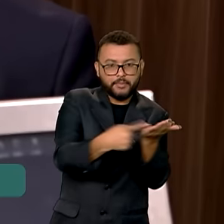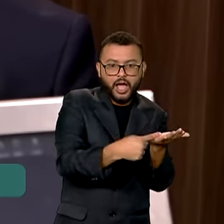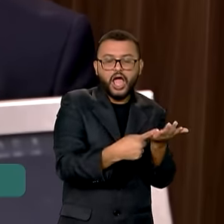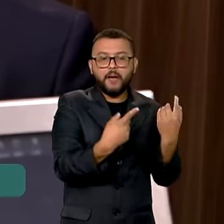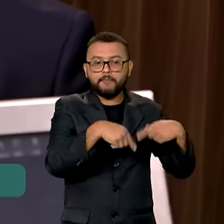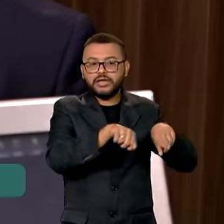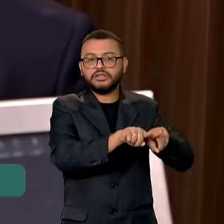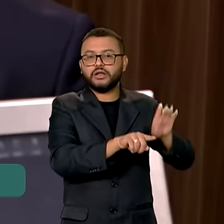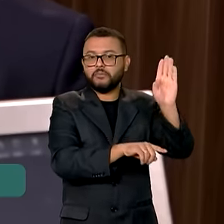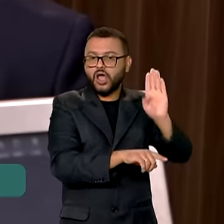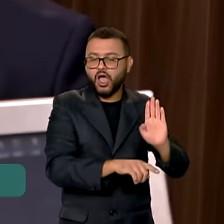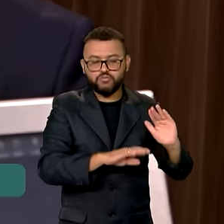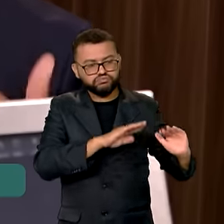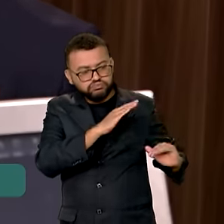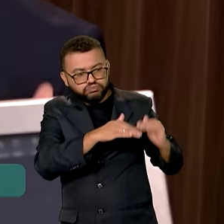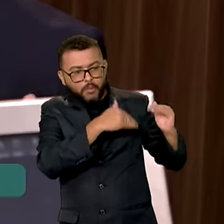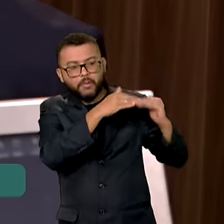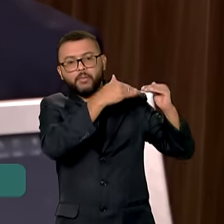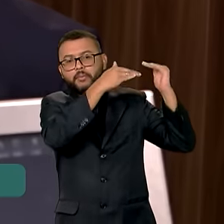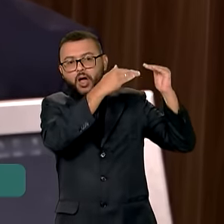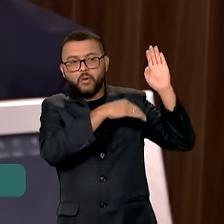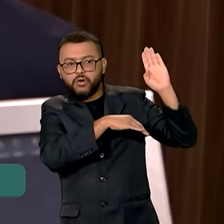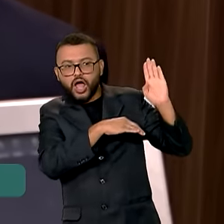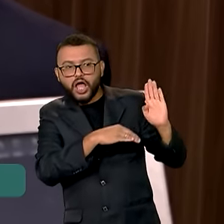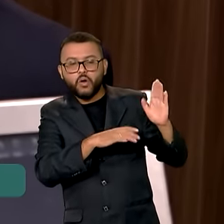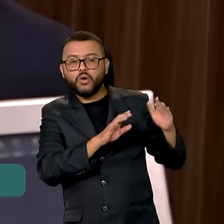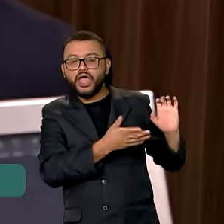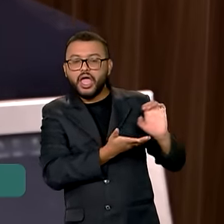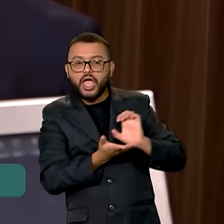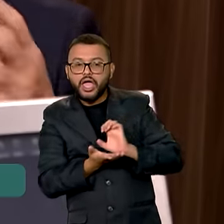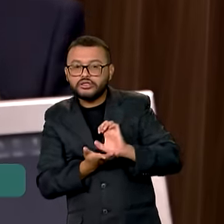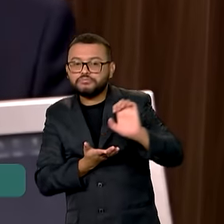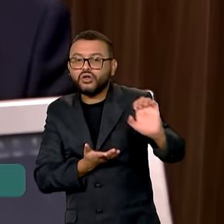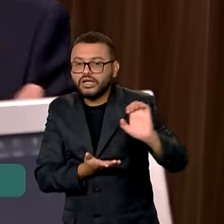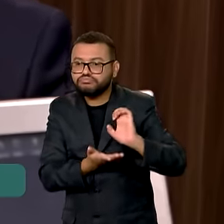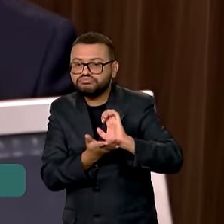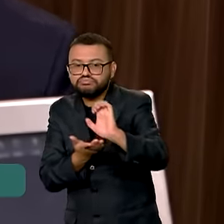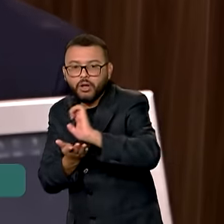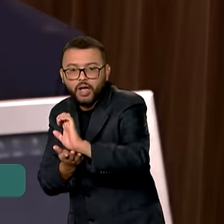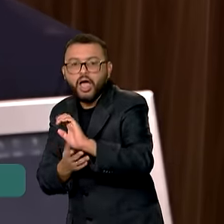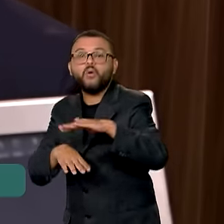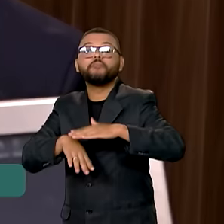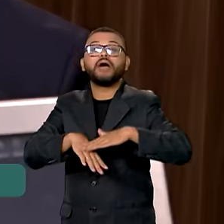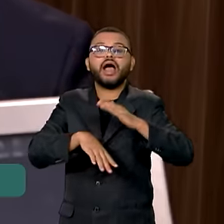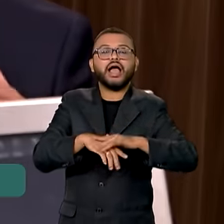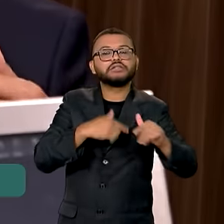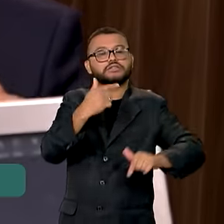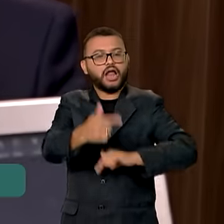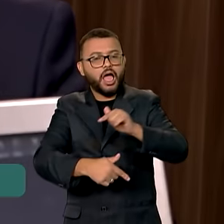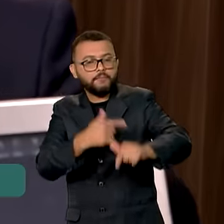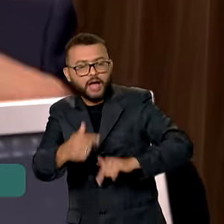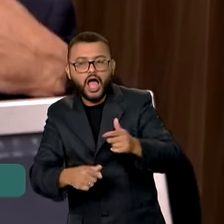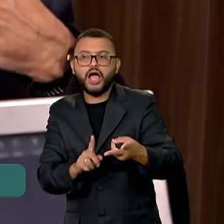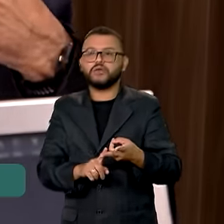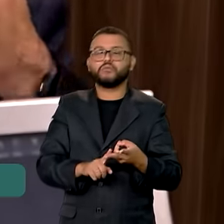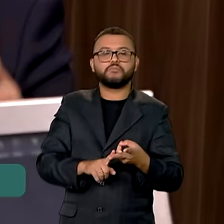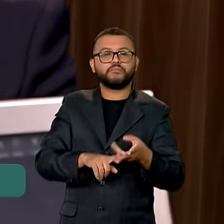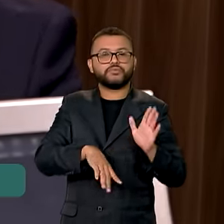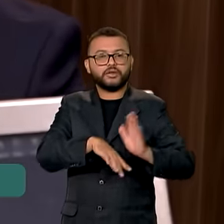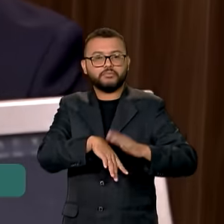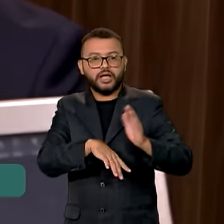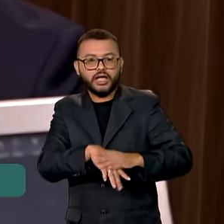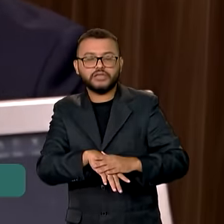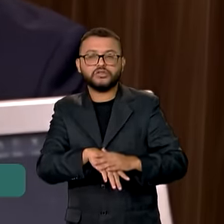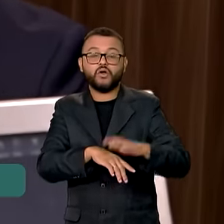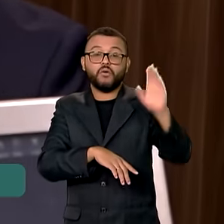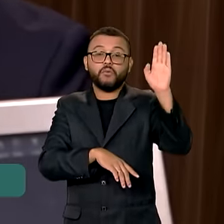é um crescimento extraordinário nas exportações, que significam mais empregos, que significam uma